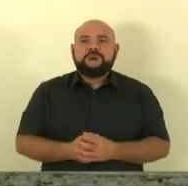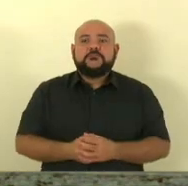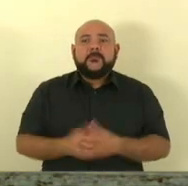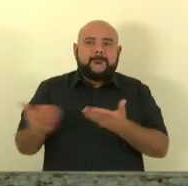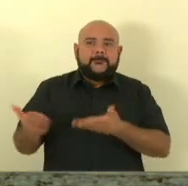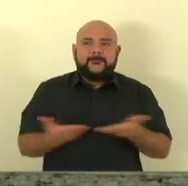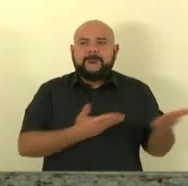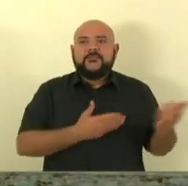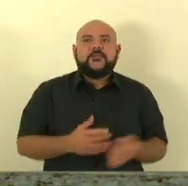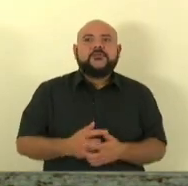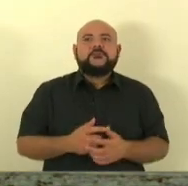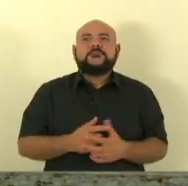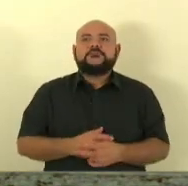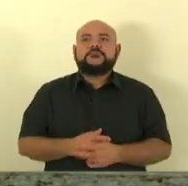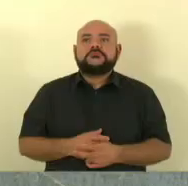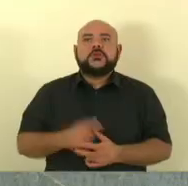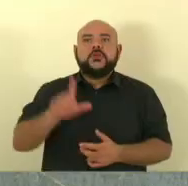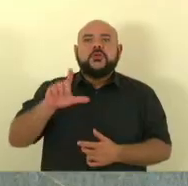Caramussa.